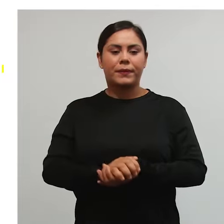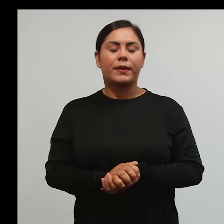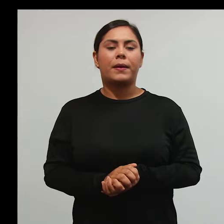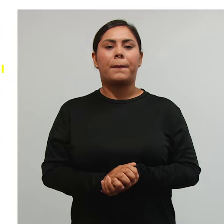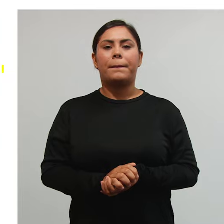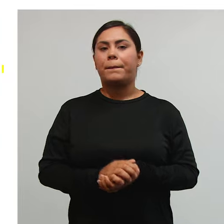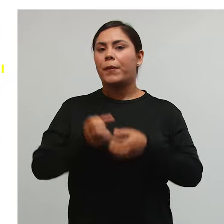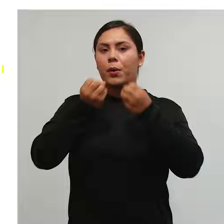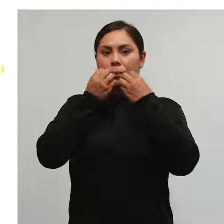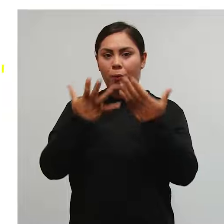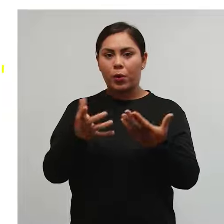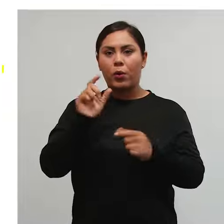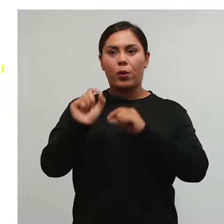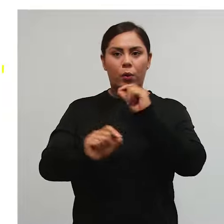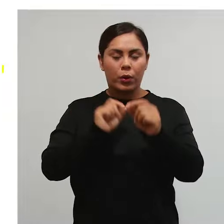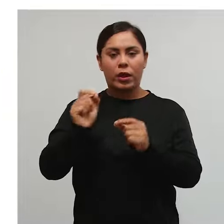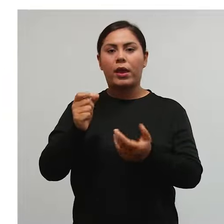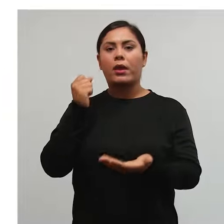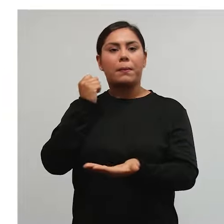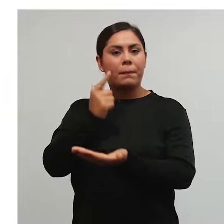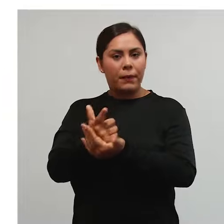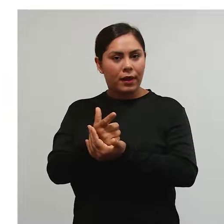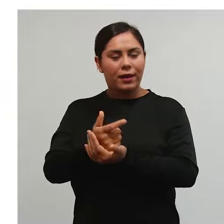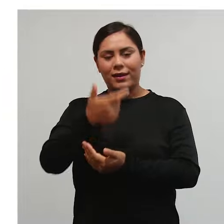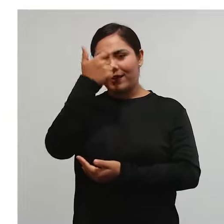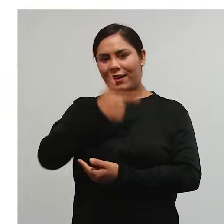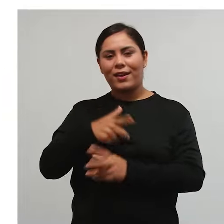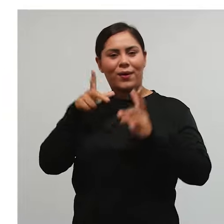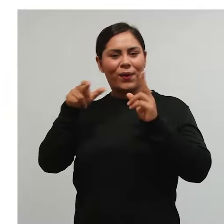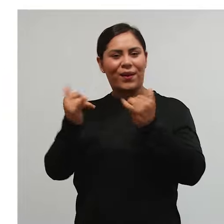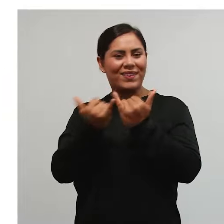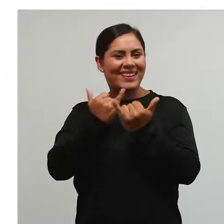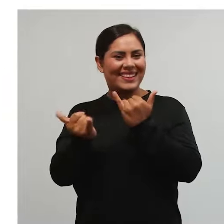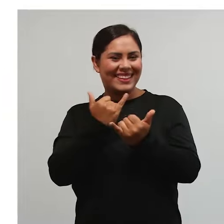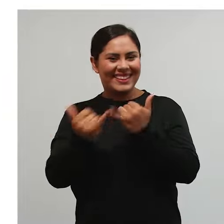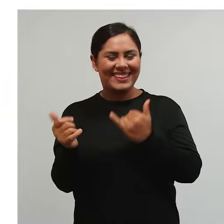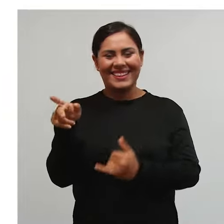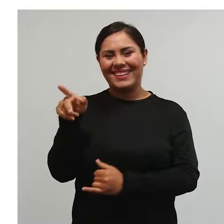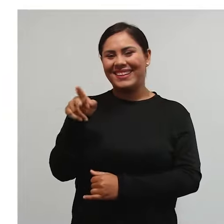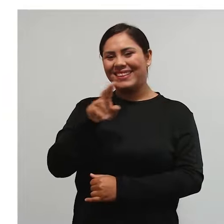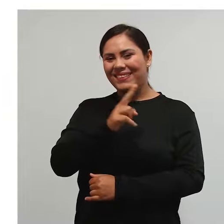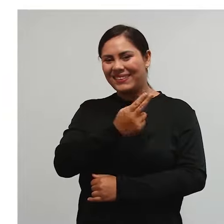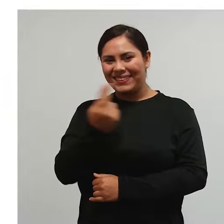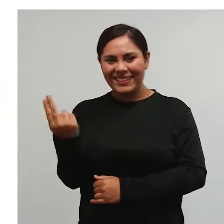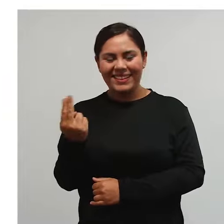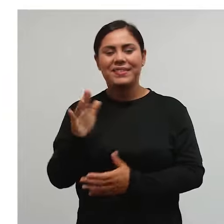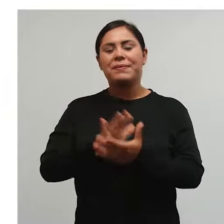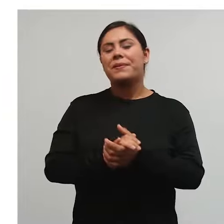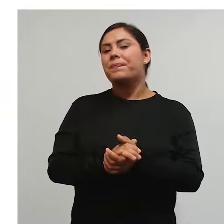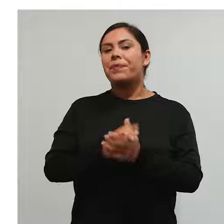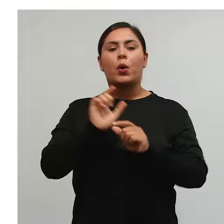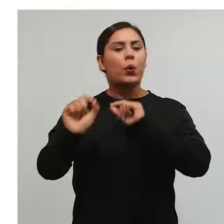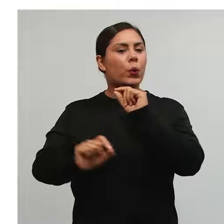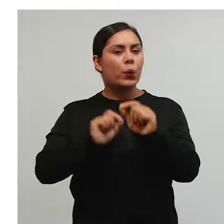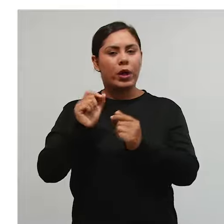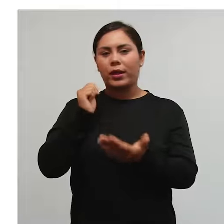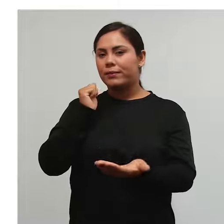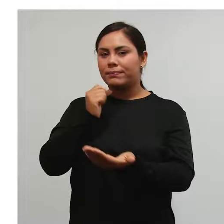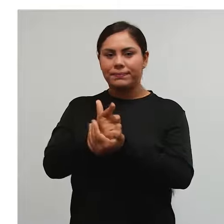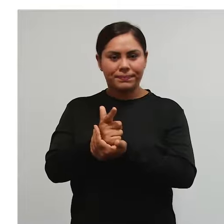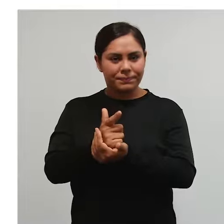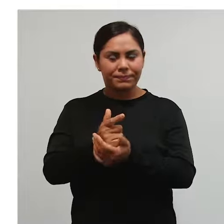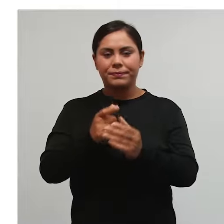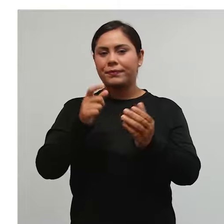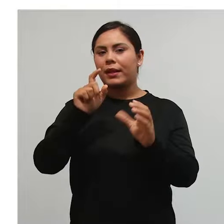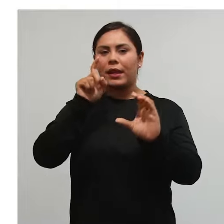Bom, taxa é comigo mesmo, na taxa. Nossa, essa foi muito ruim, hein? Mas o que é a taxa? Além